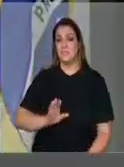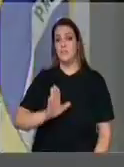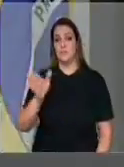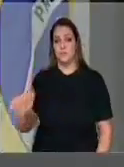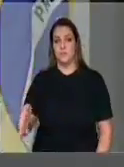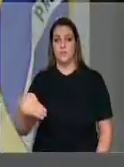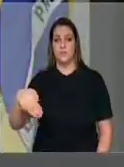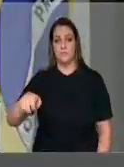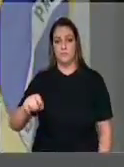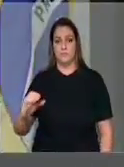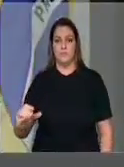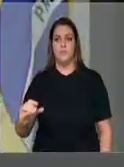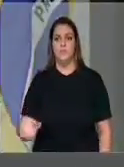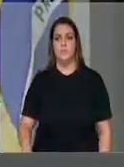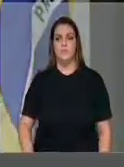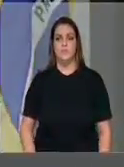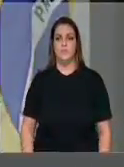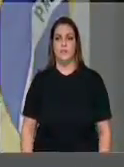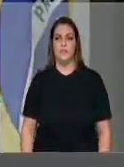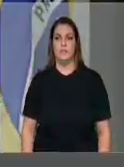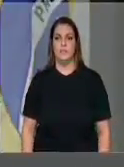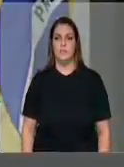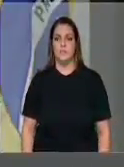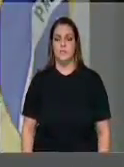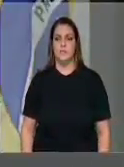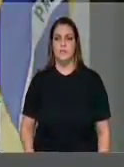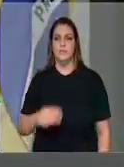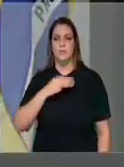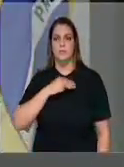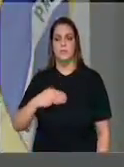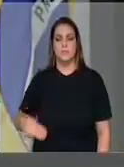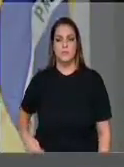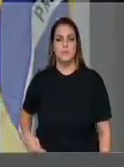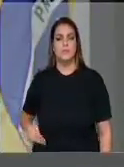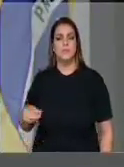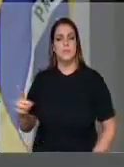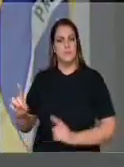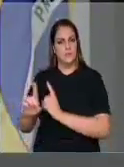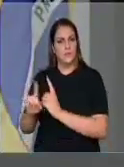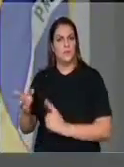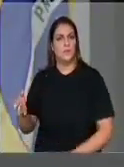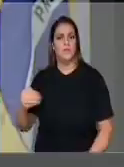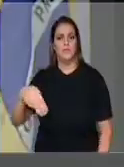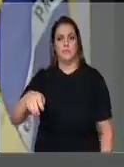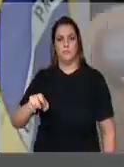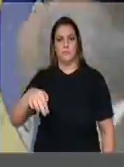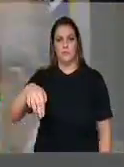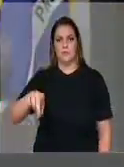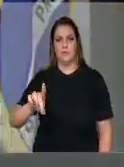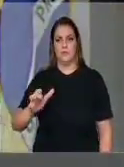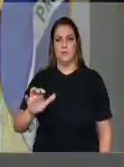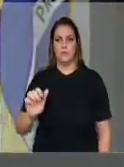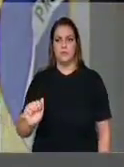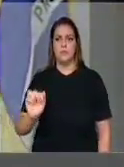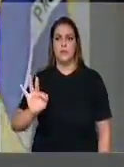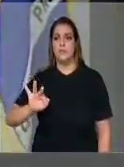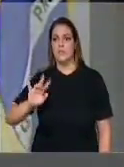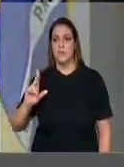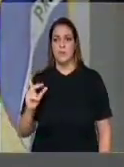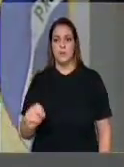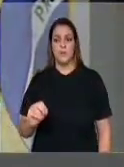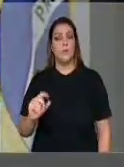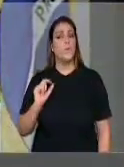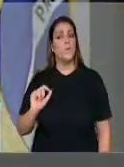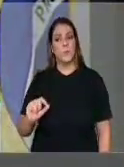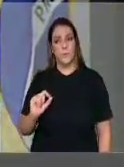da Educação, juntamente com o senhor ministro Mendonça Filho, e a